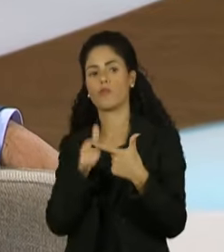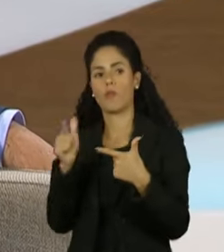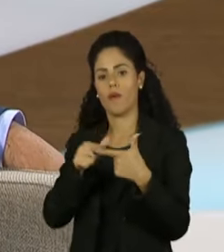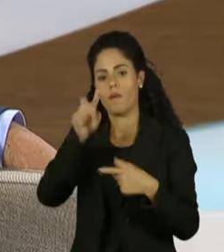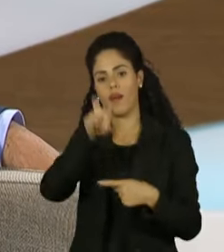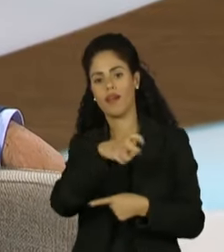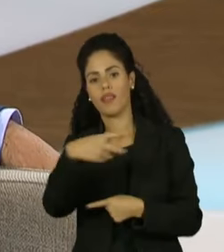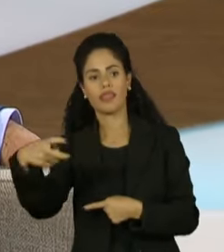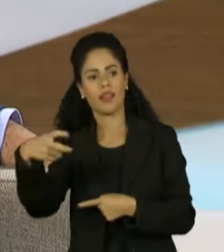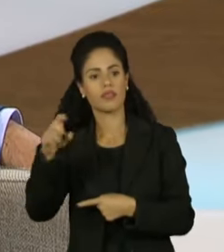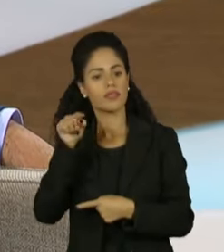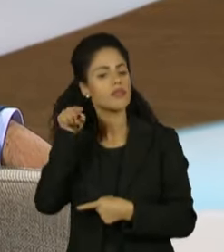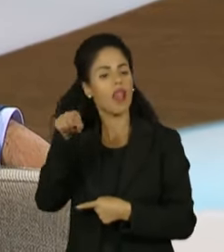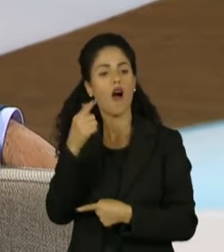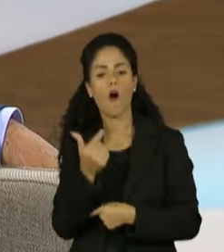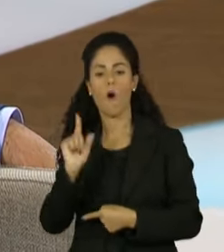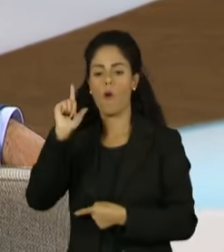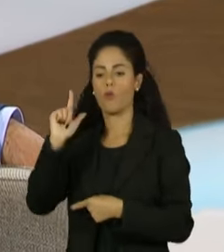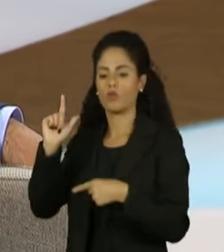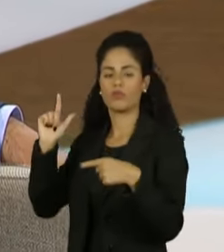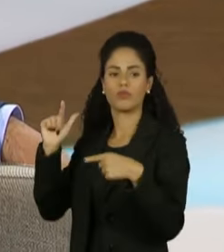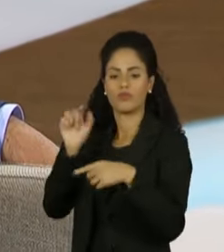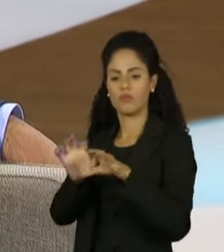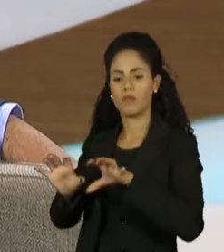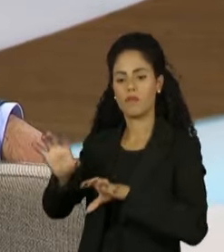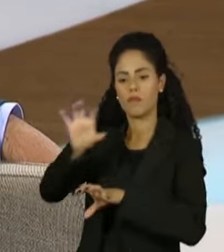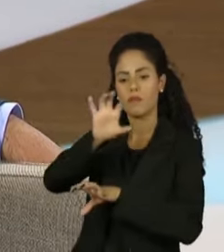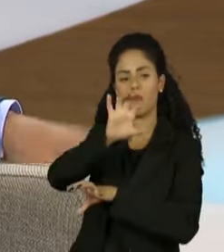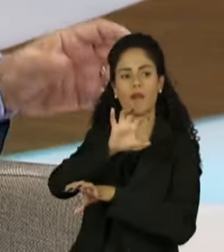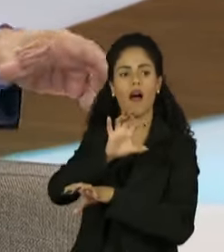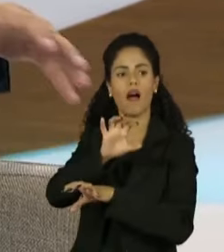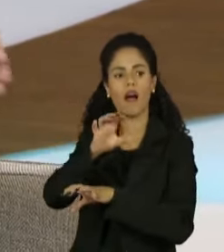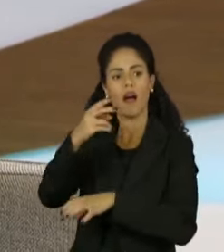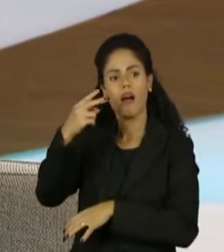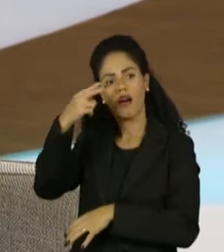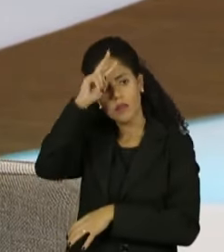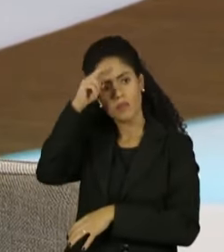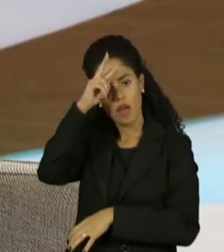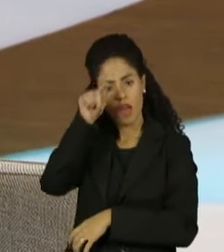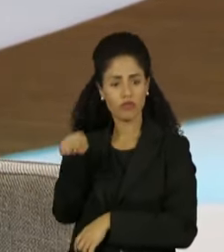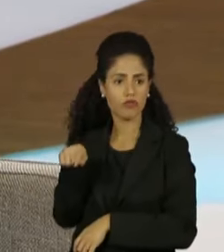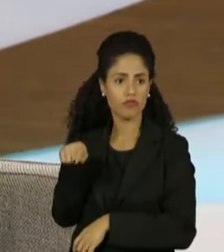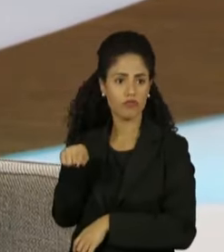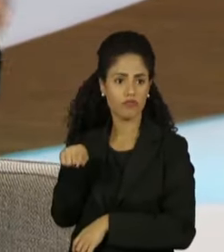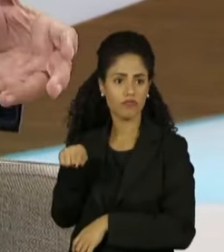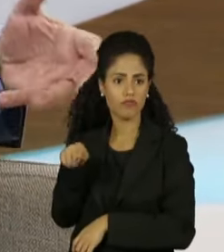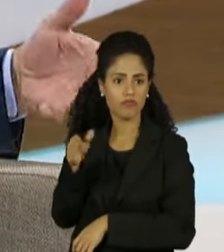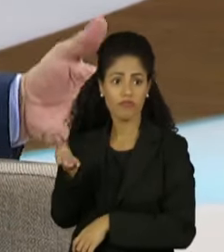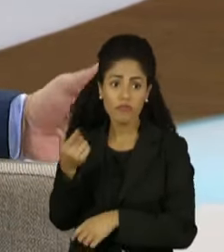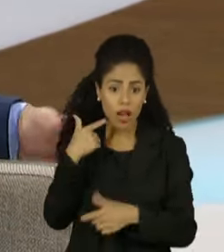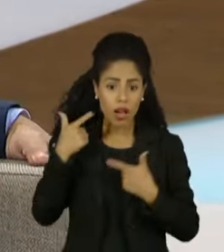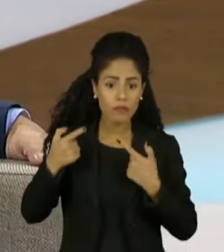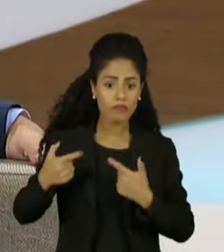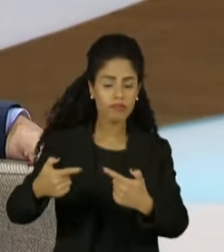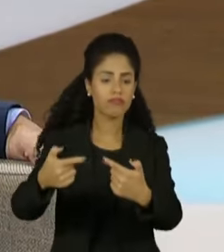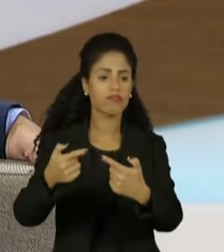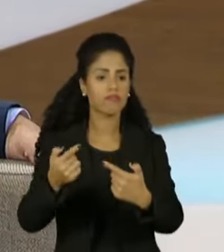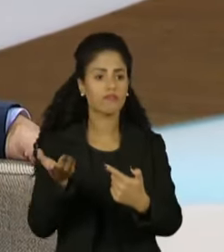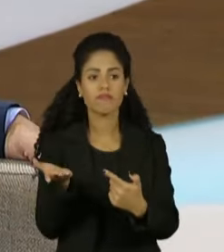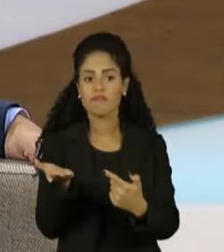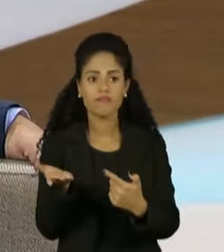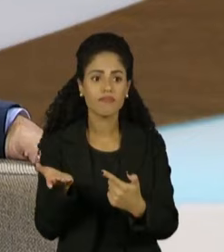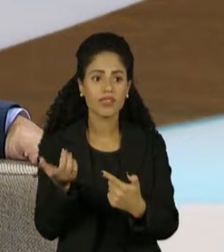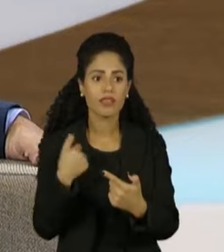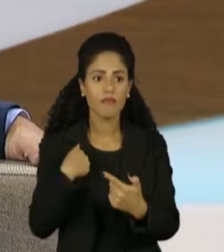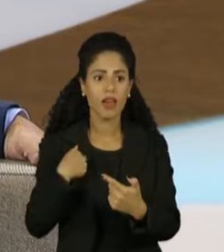Texas e em outros estados ali da fronteira com o México, praticamente em uma perspectiva de guerra civil, de